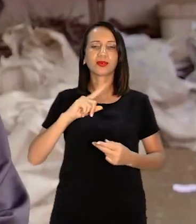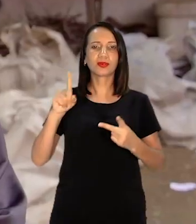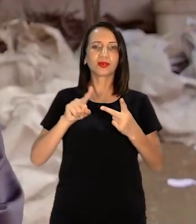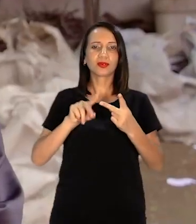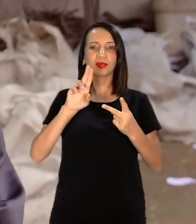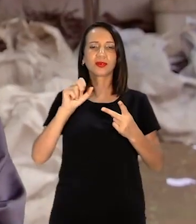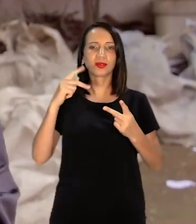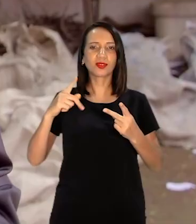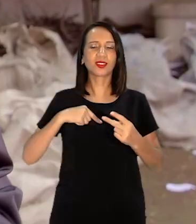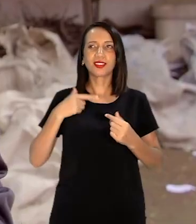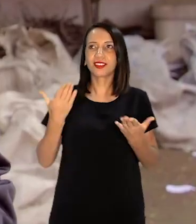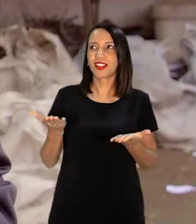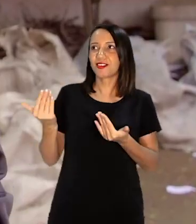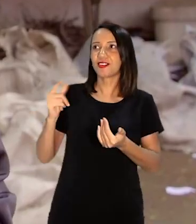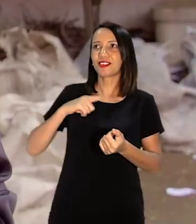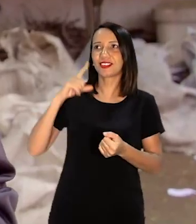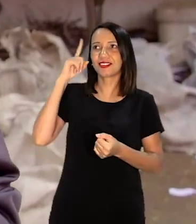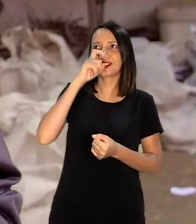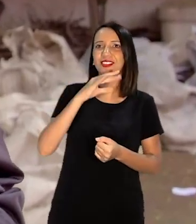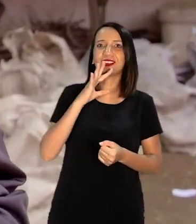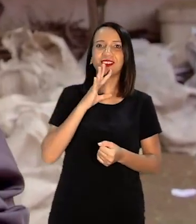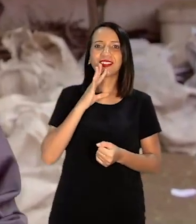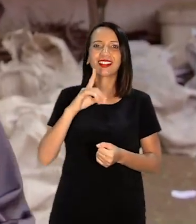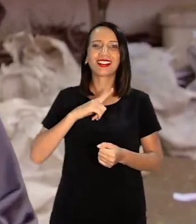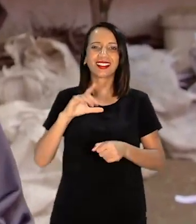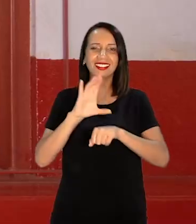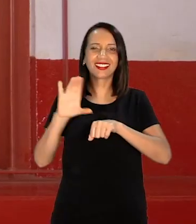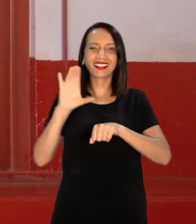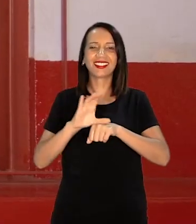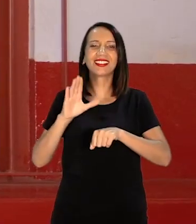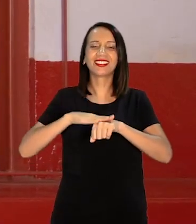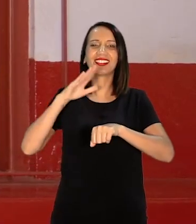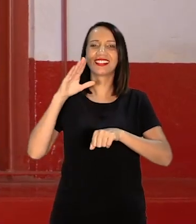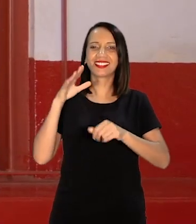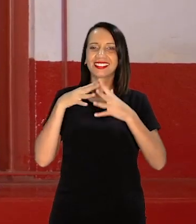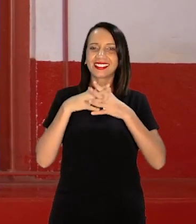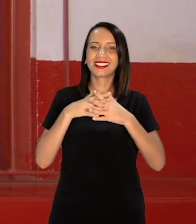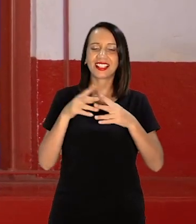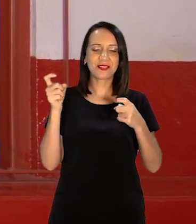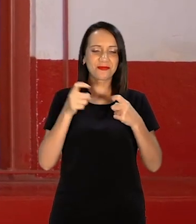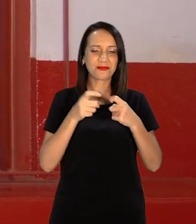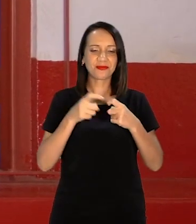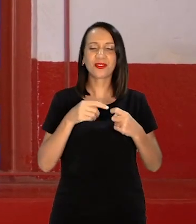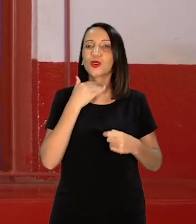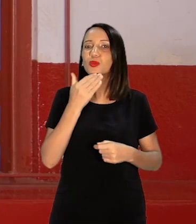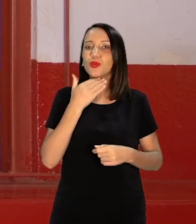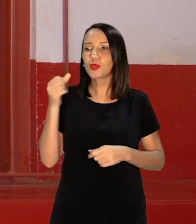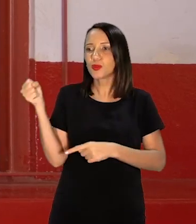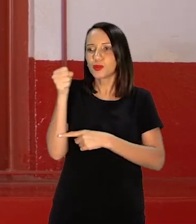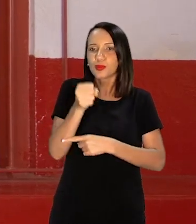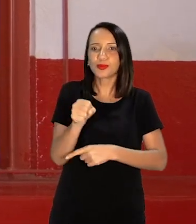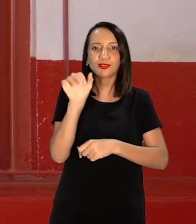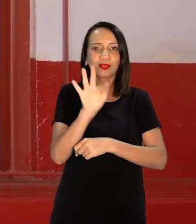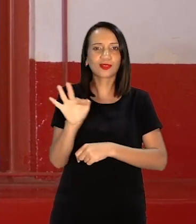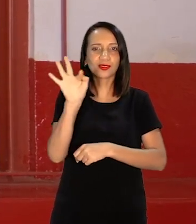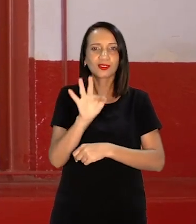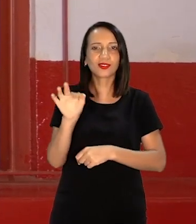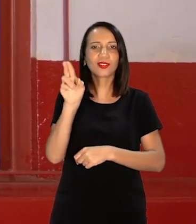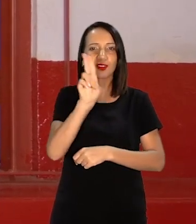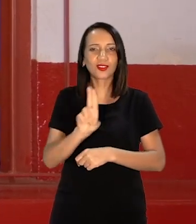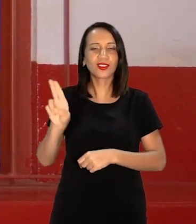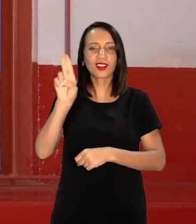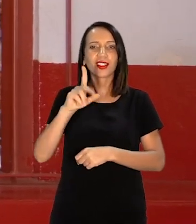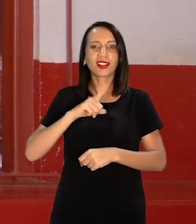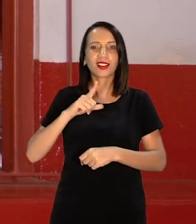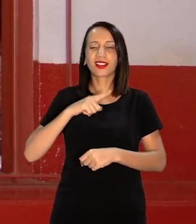USP. Vixe, moço, mais complicado de todos. Medicina. E não adianta você inserir o aluno lá na universidade para se tornar um